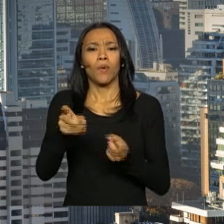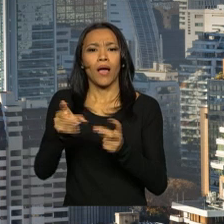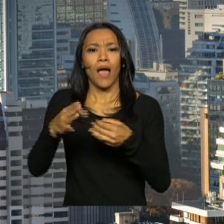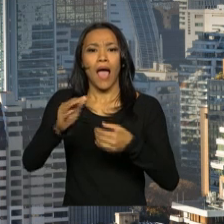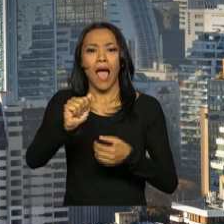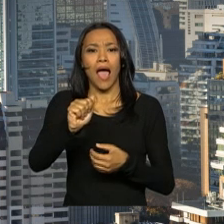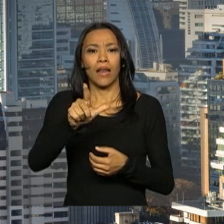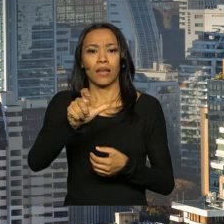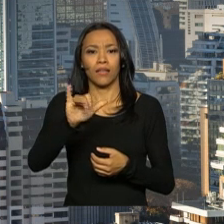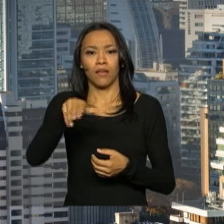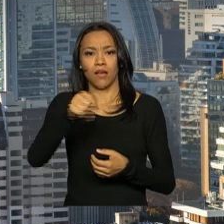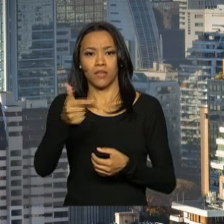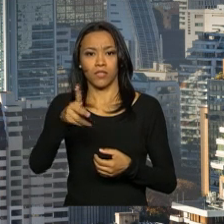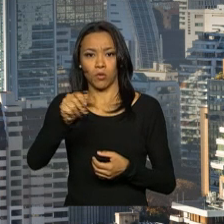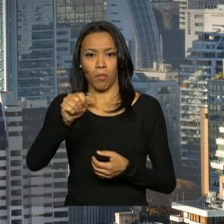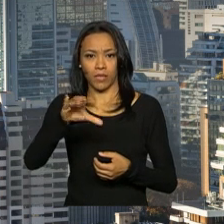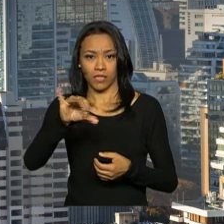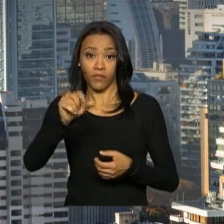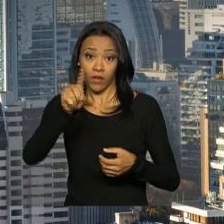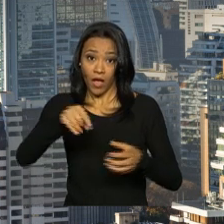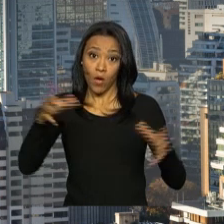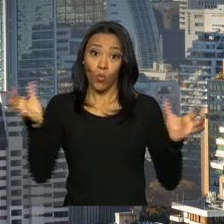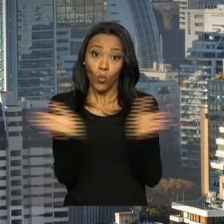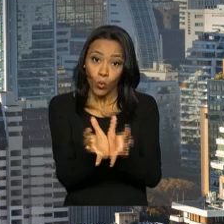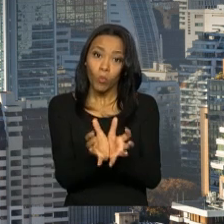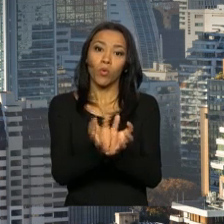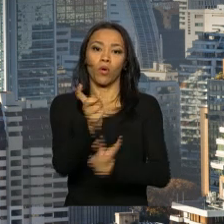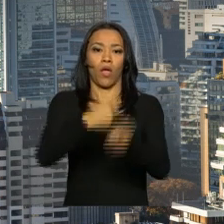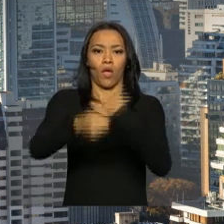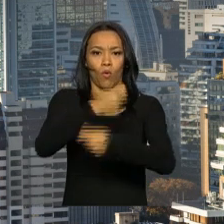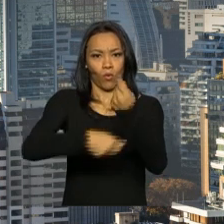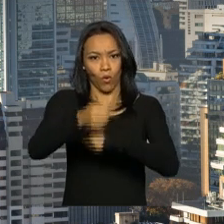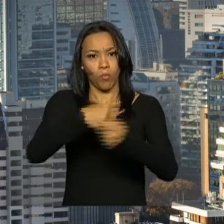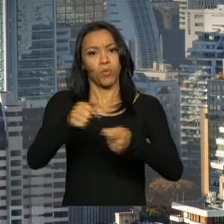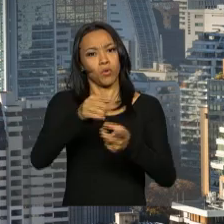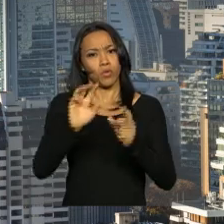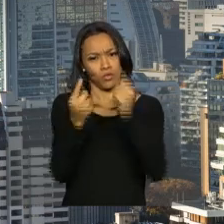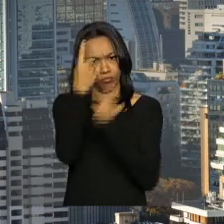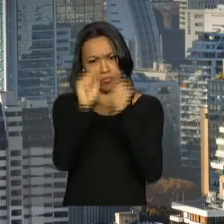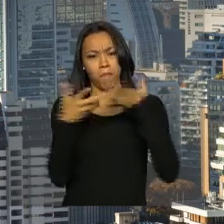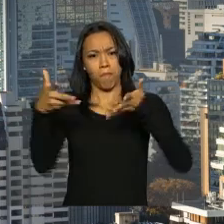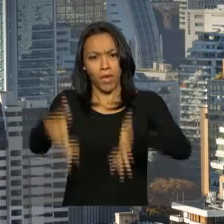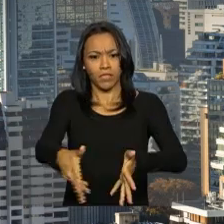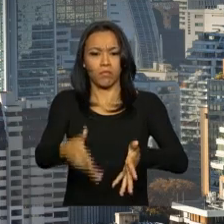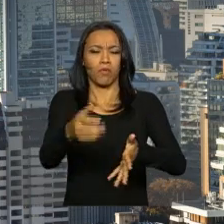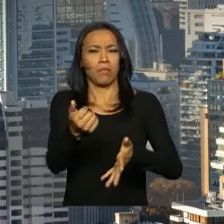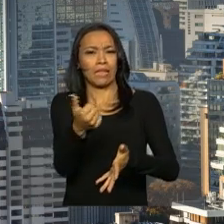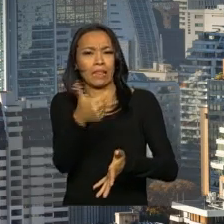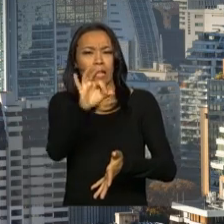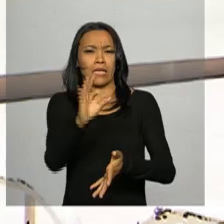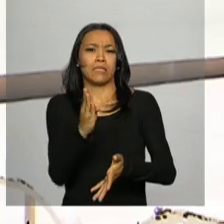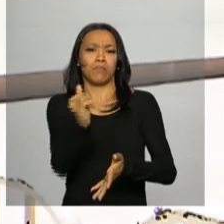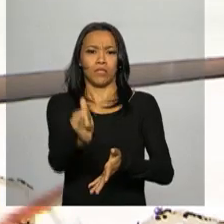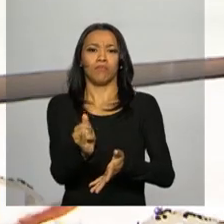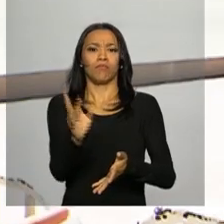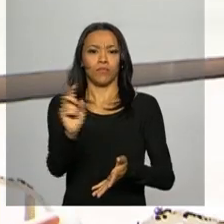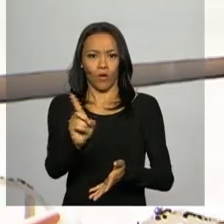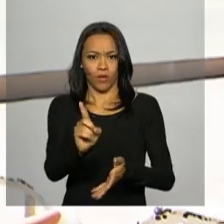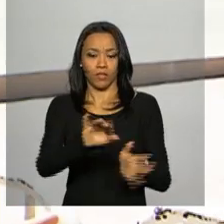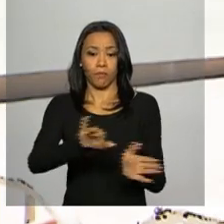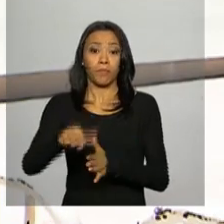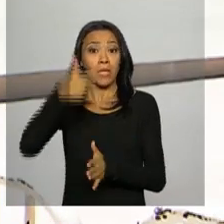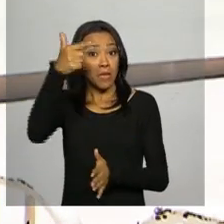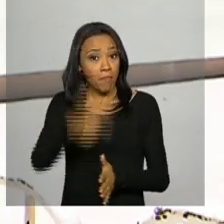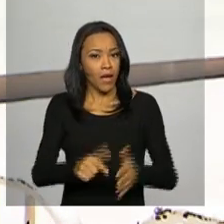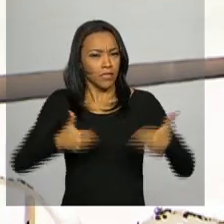Aliança do Pacífico, bloco econômico no qual o Chile faz parte, que foi pouco maior que US 10 bilhões. E para estreitar